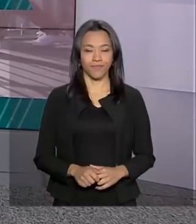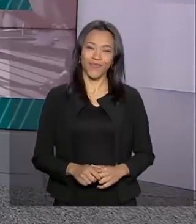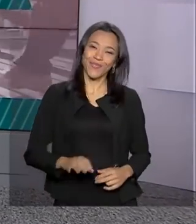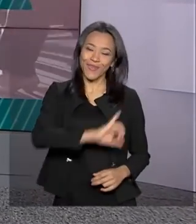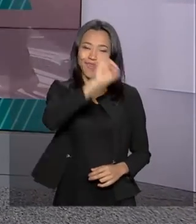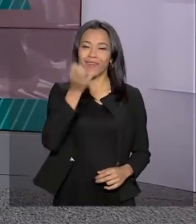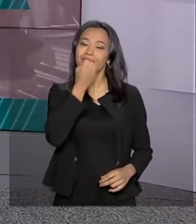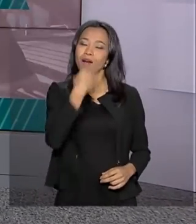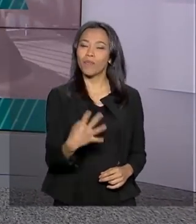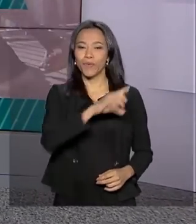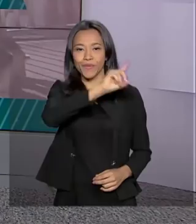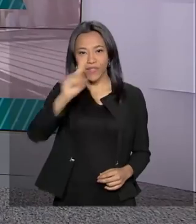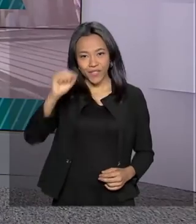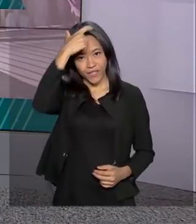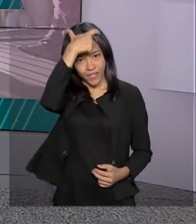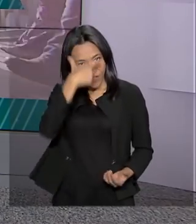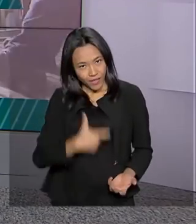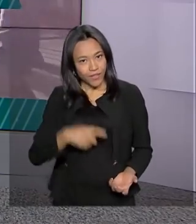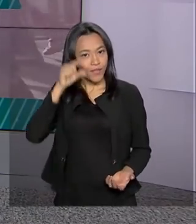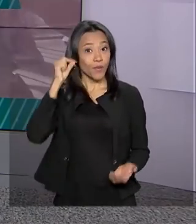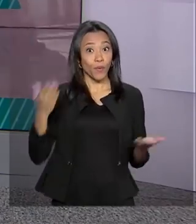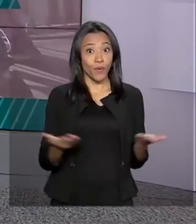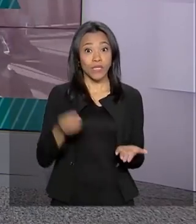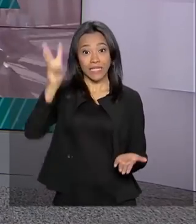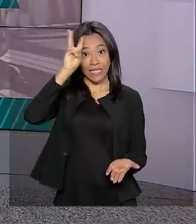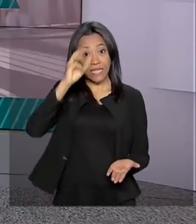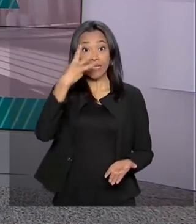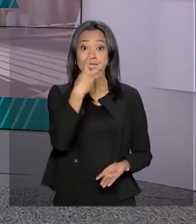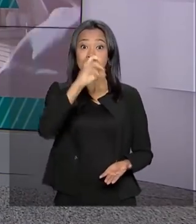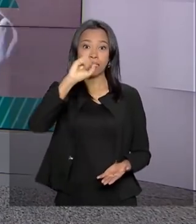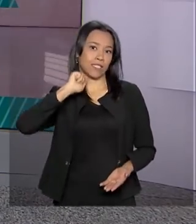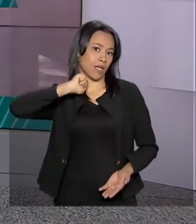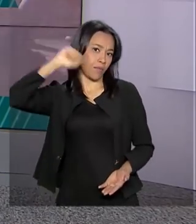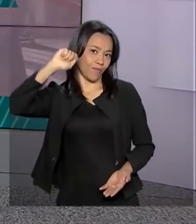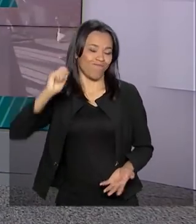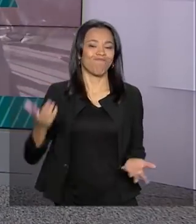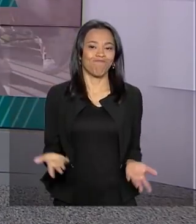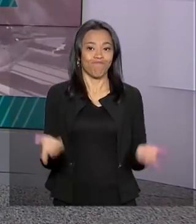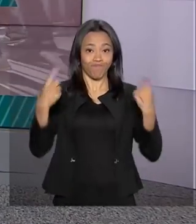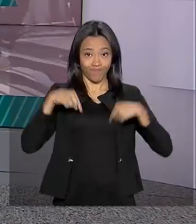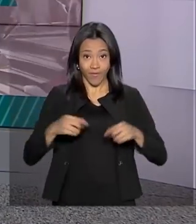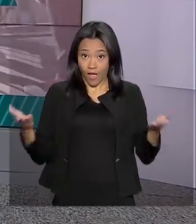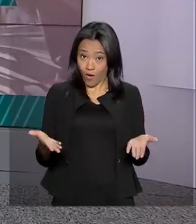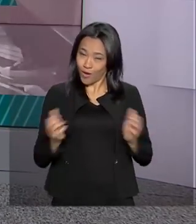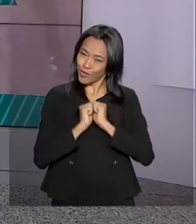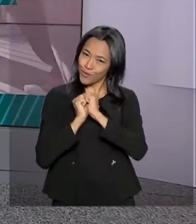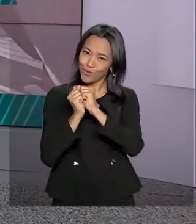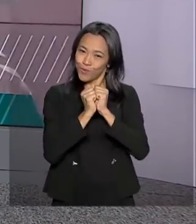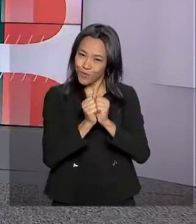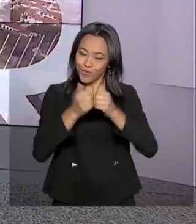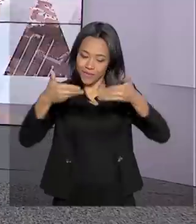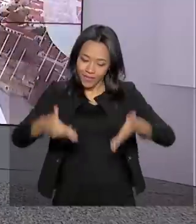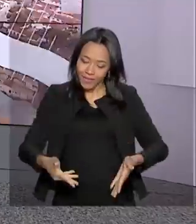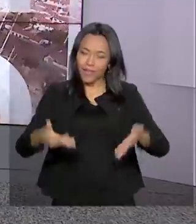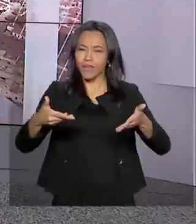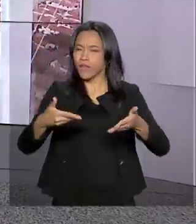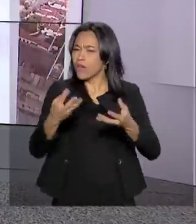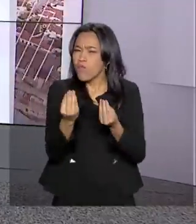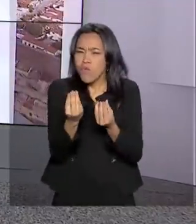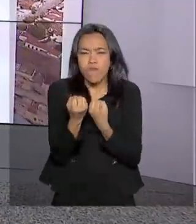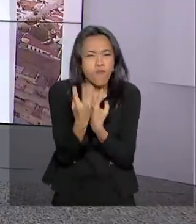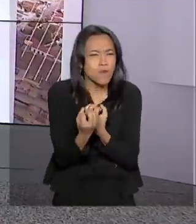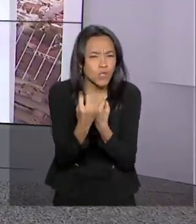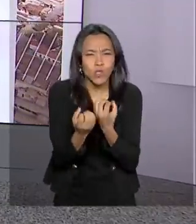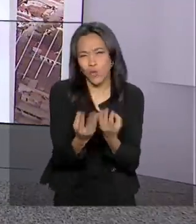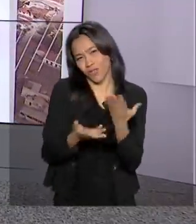Olá, bom dia, eu sou Carla Vatier, hoje é terça-feira, 30 de abril. A partir de agora, estamos juntos no Brasil em Dia, com muita informação